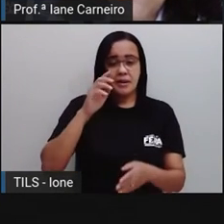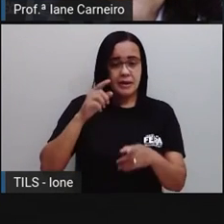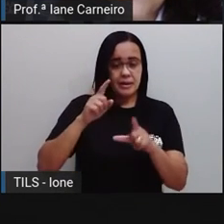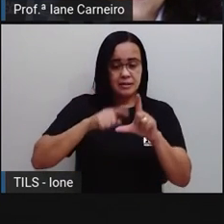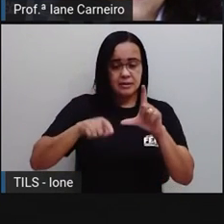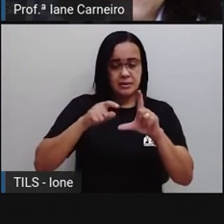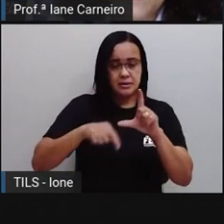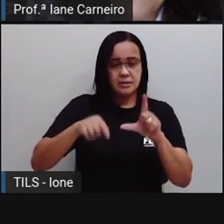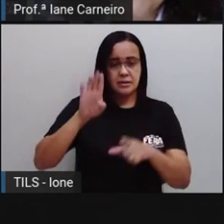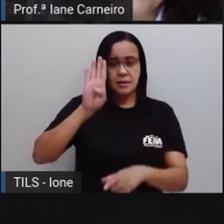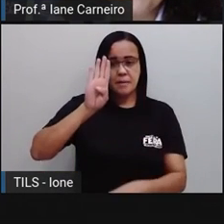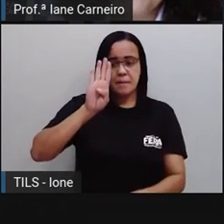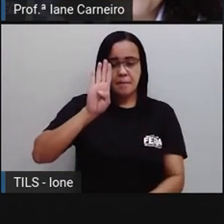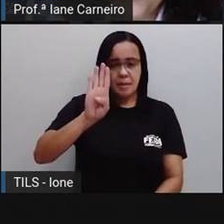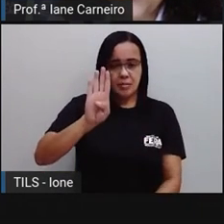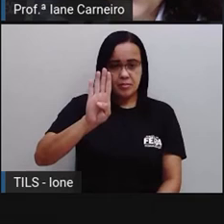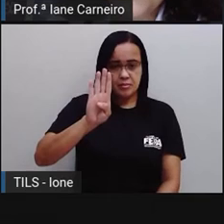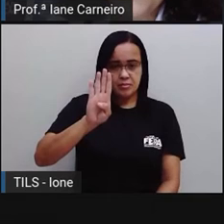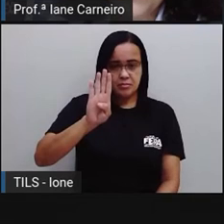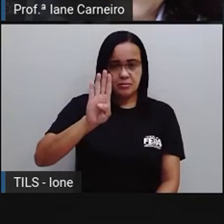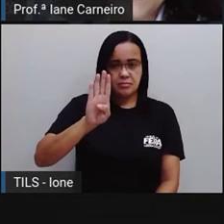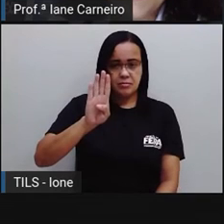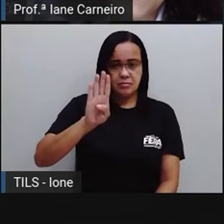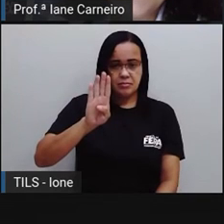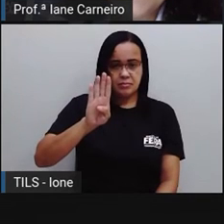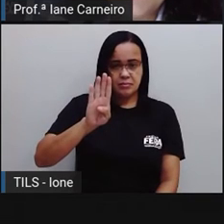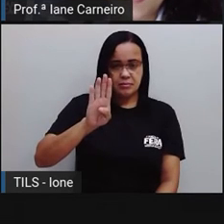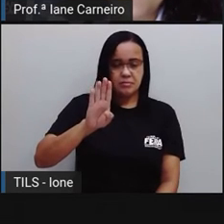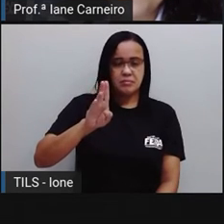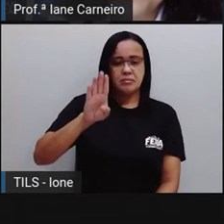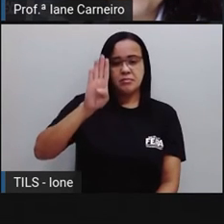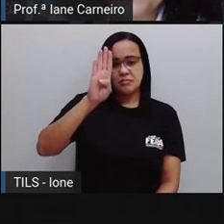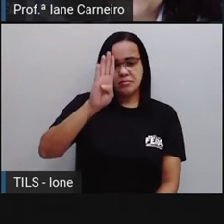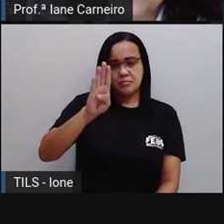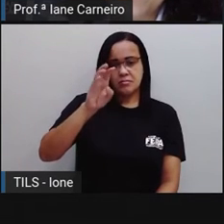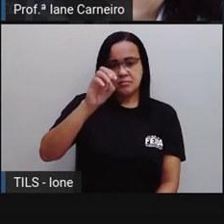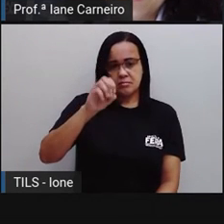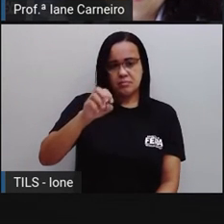palavra BORBOLETA.